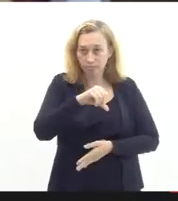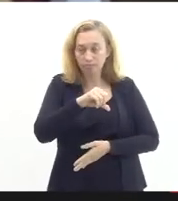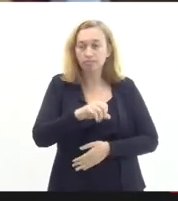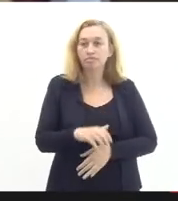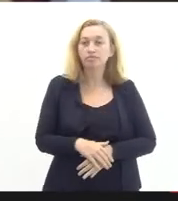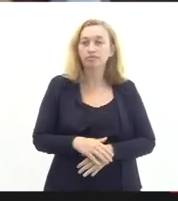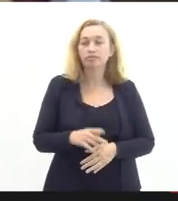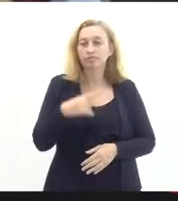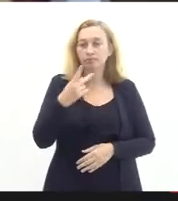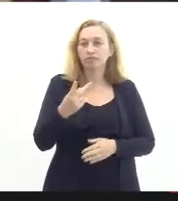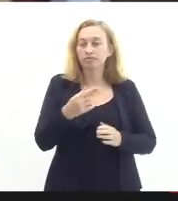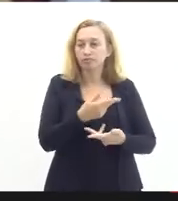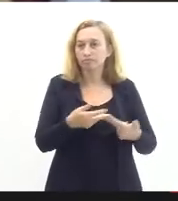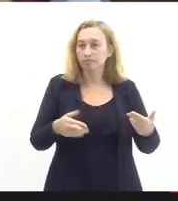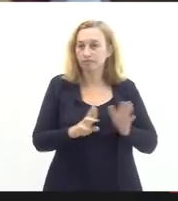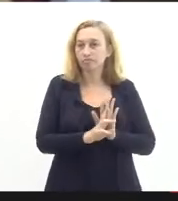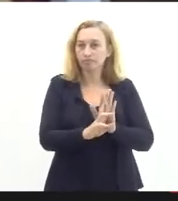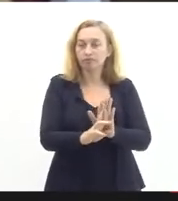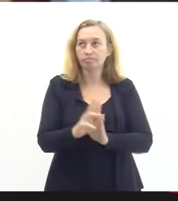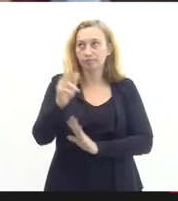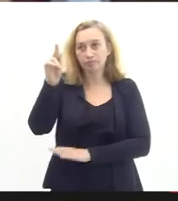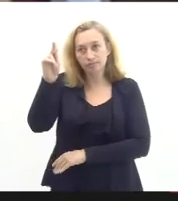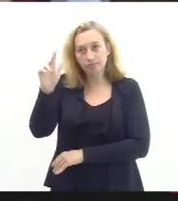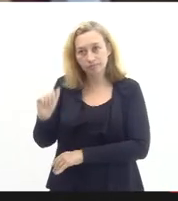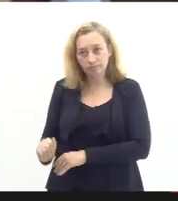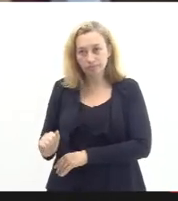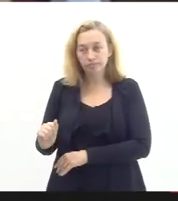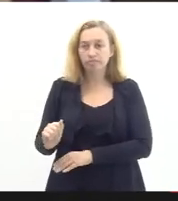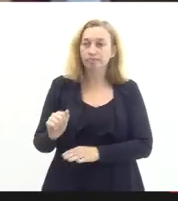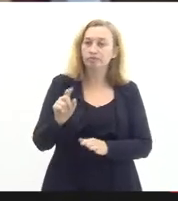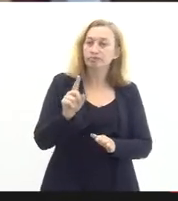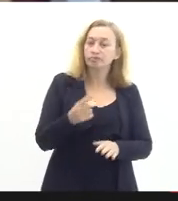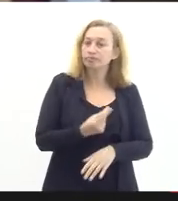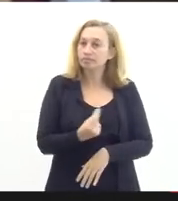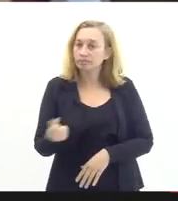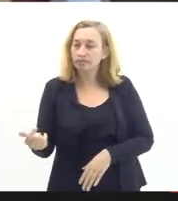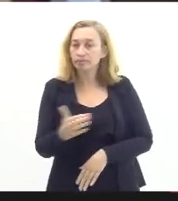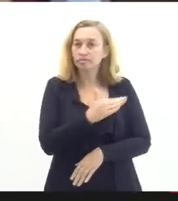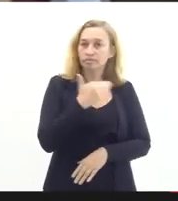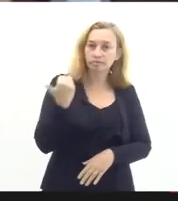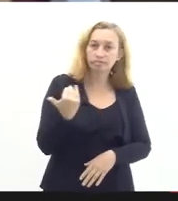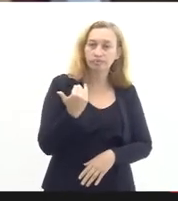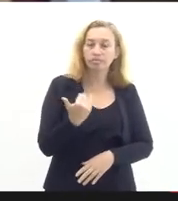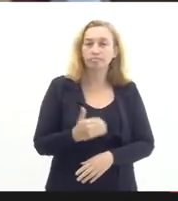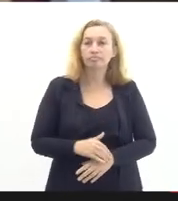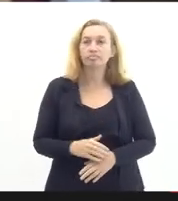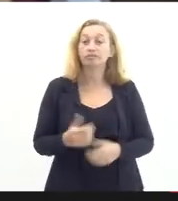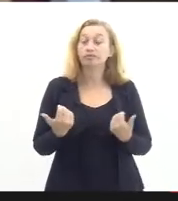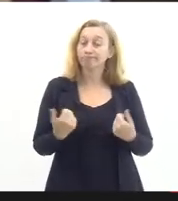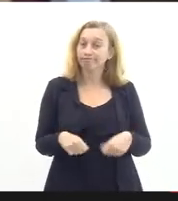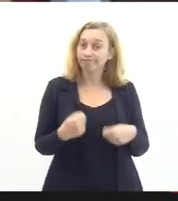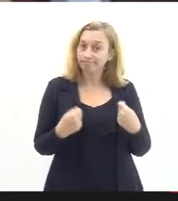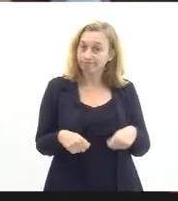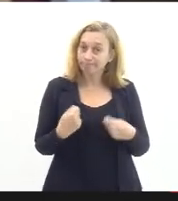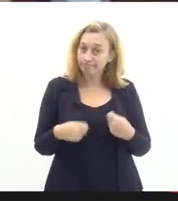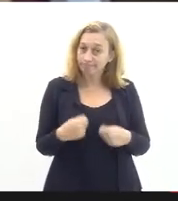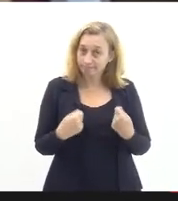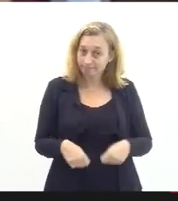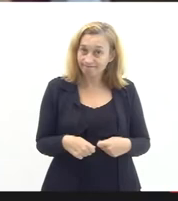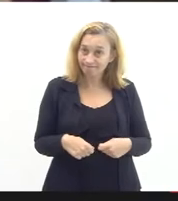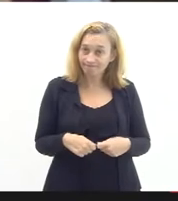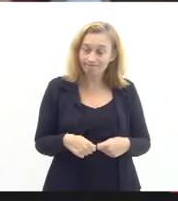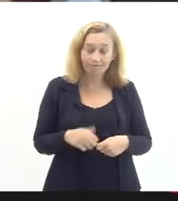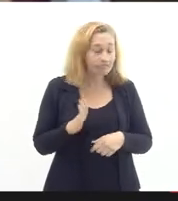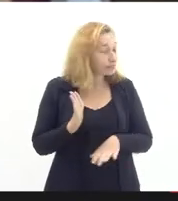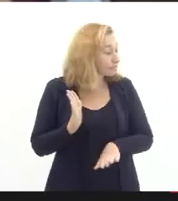representantes a gente tem aposentadorias a gente tem exonerações a gente teve falecimentos então a carência é